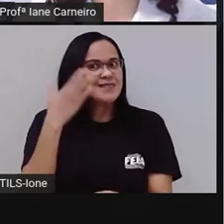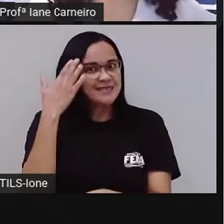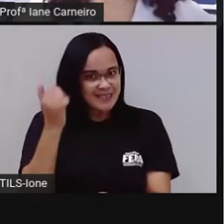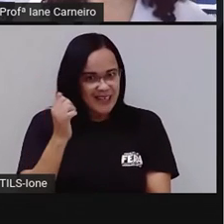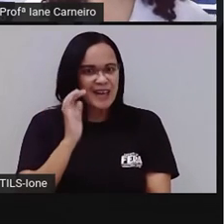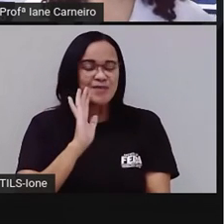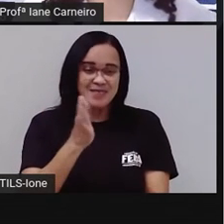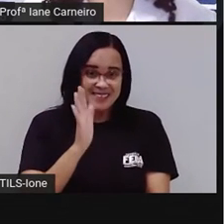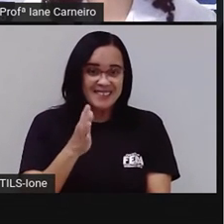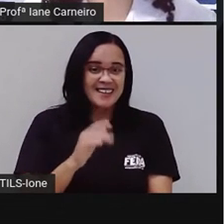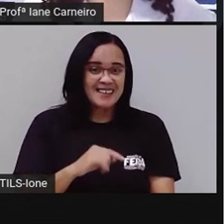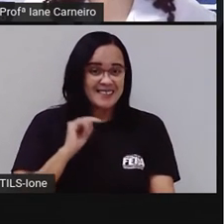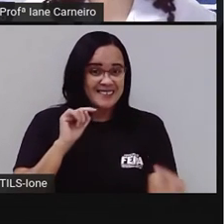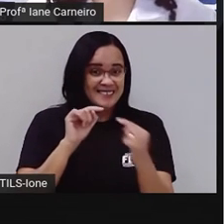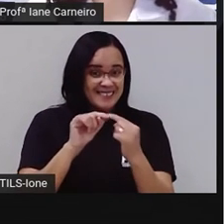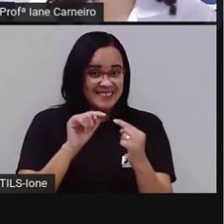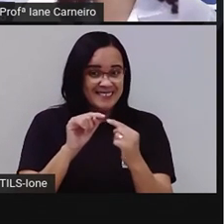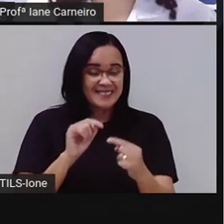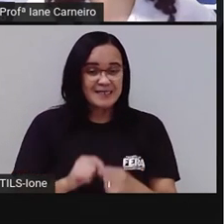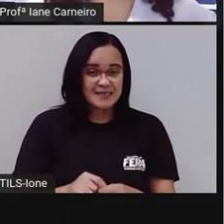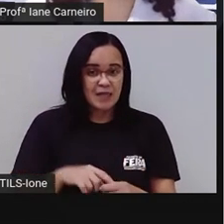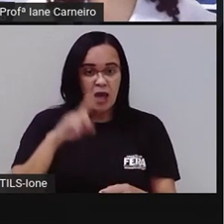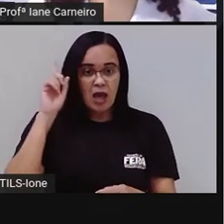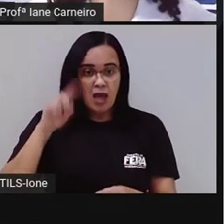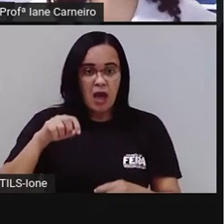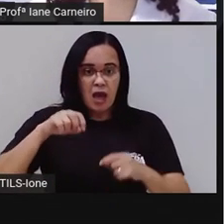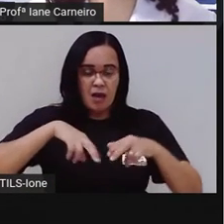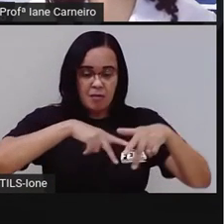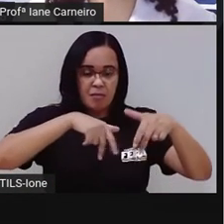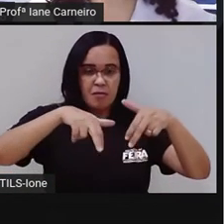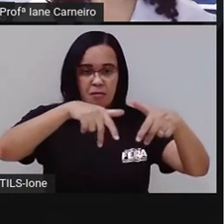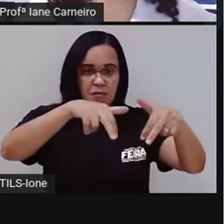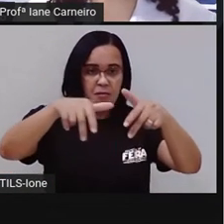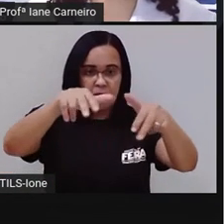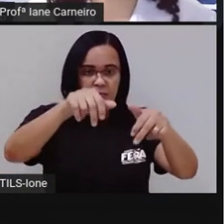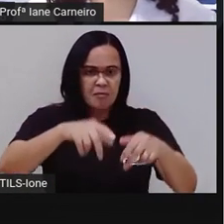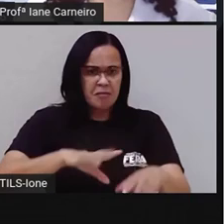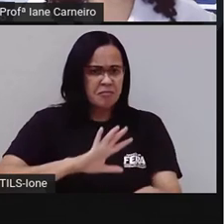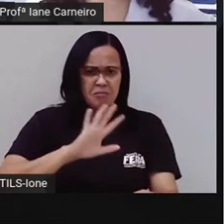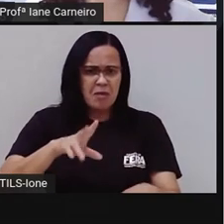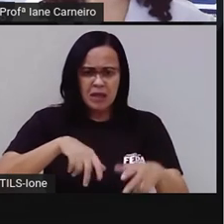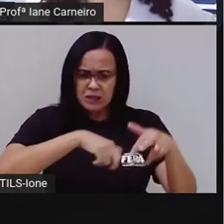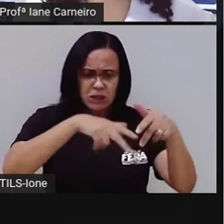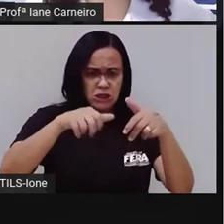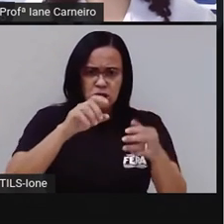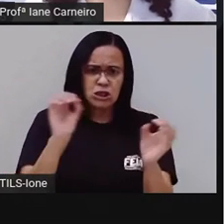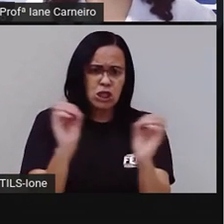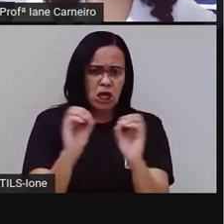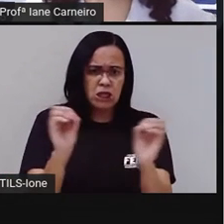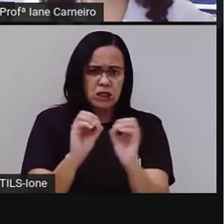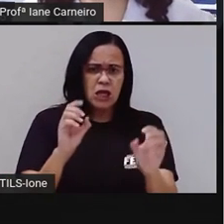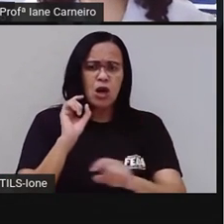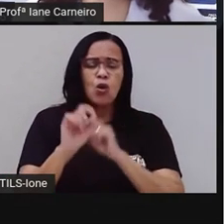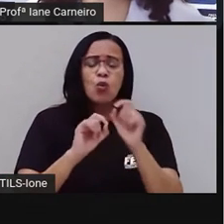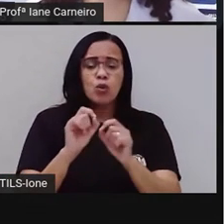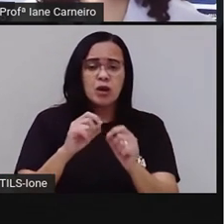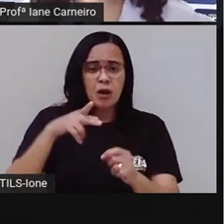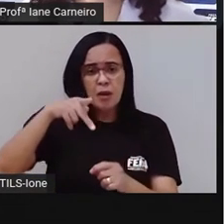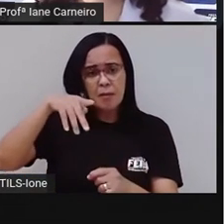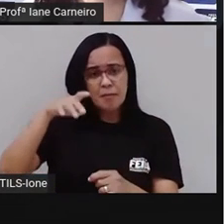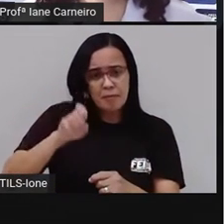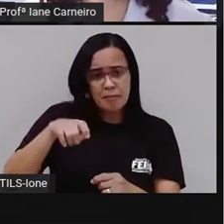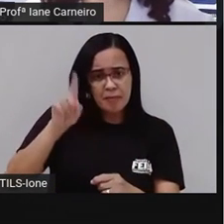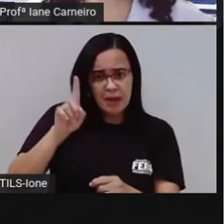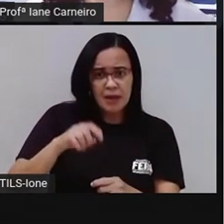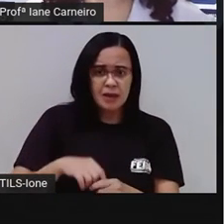O que é, o que é. É feito pra andar e não anda. É o pé, é a rua ou a bicicleta? O pé a